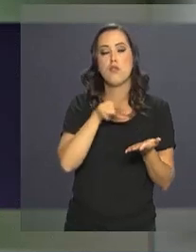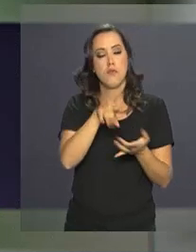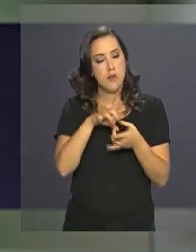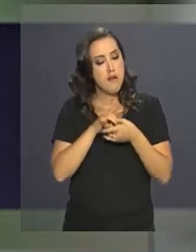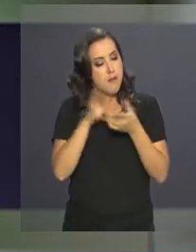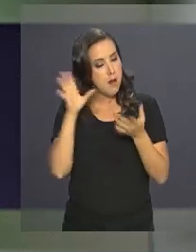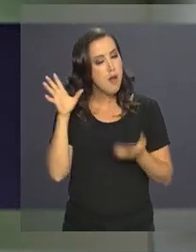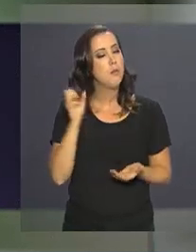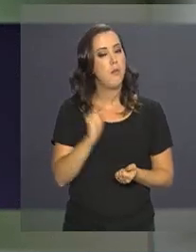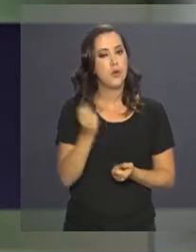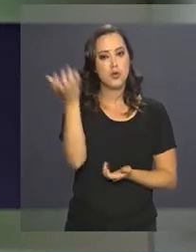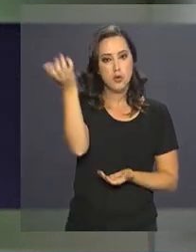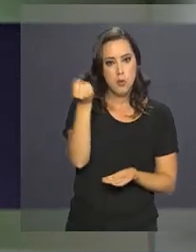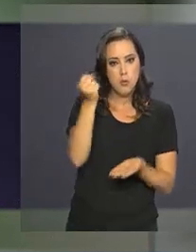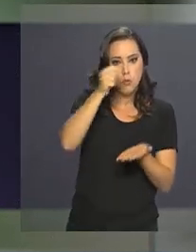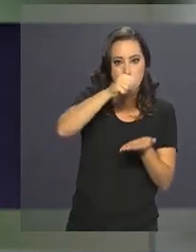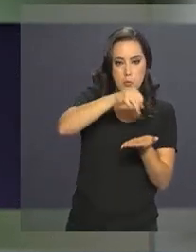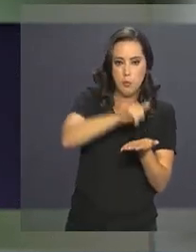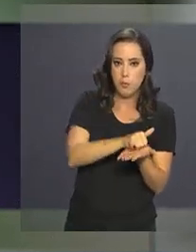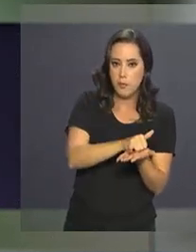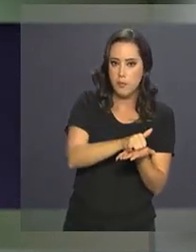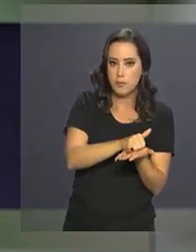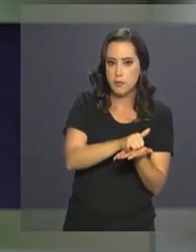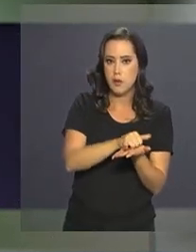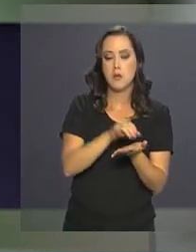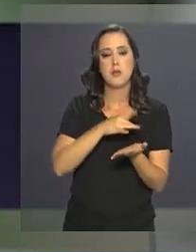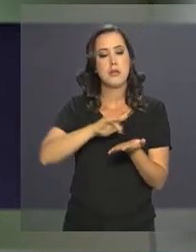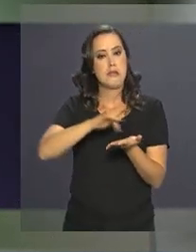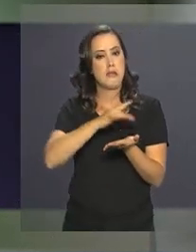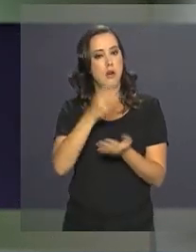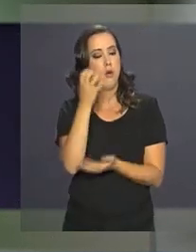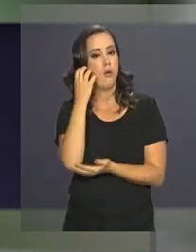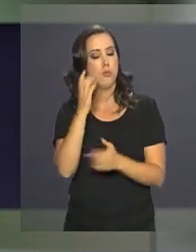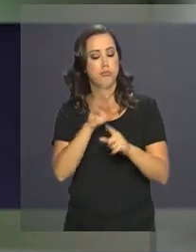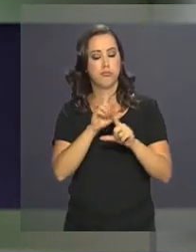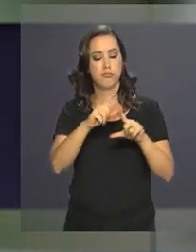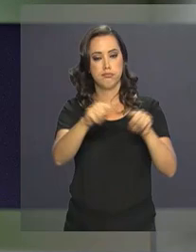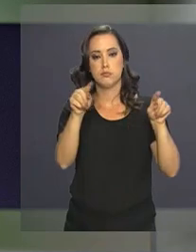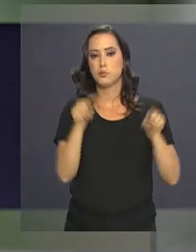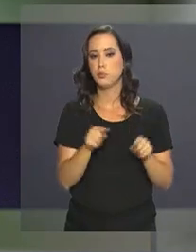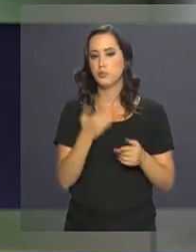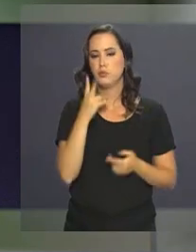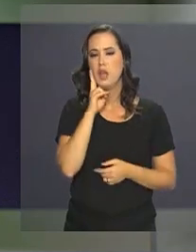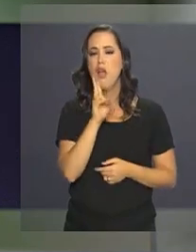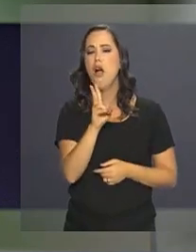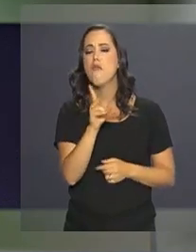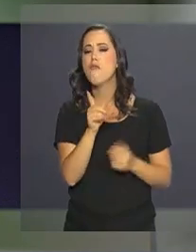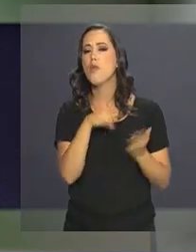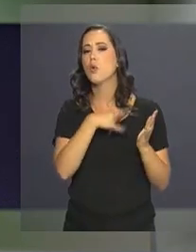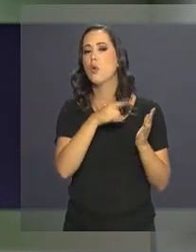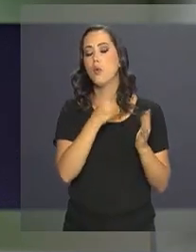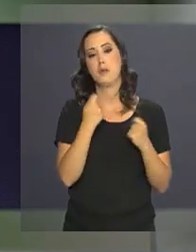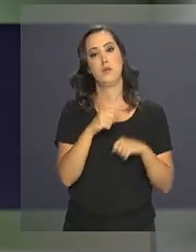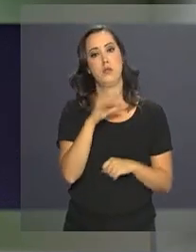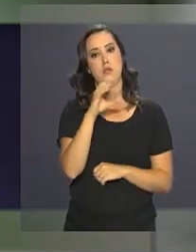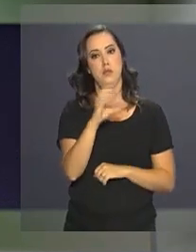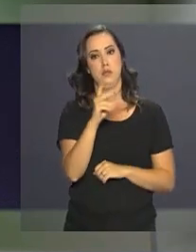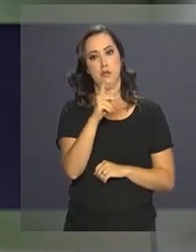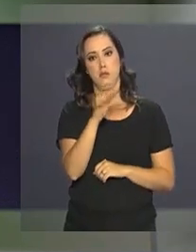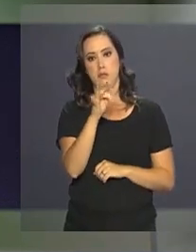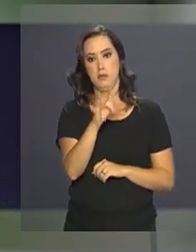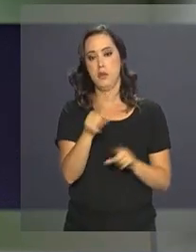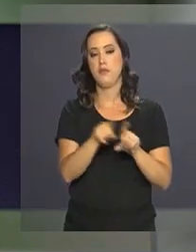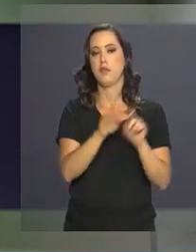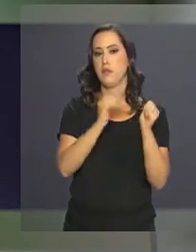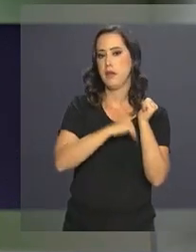disponível para download para celulares e tablets. Para visualizar o cartão, é preciso informar o CPF e a senha